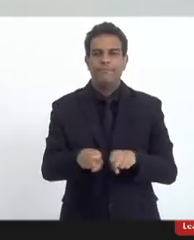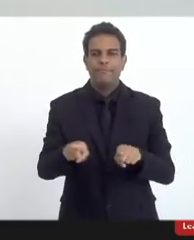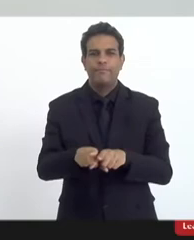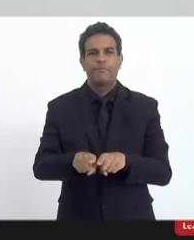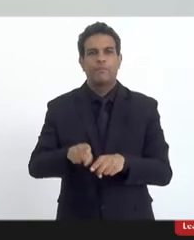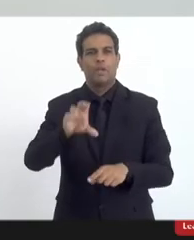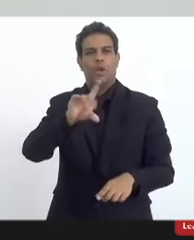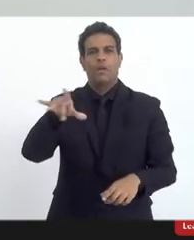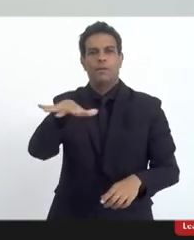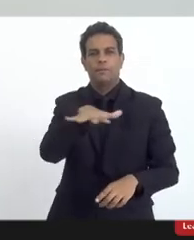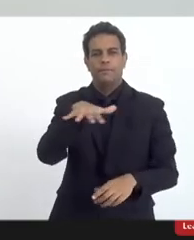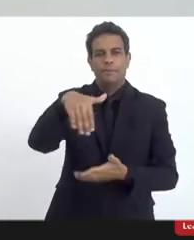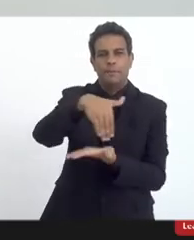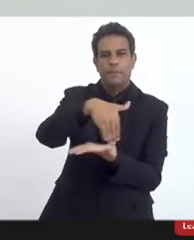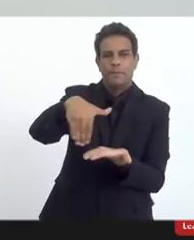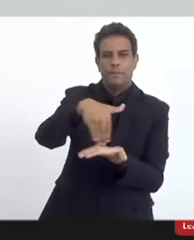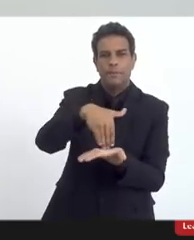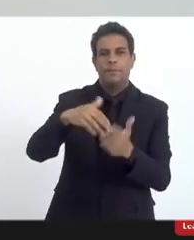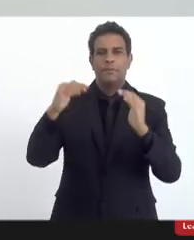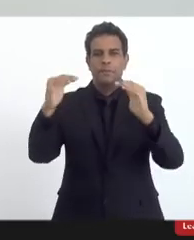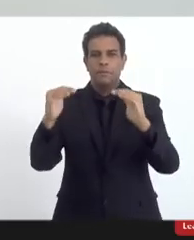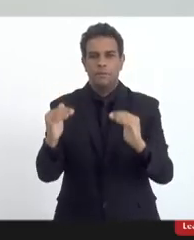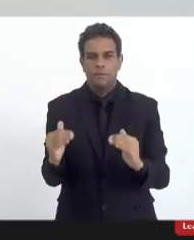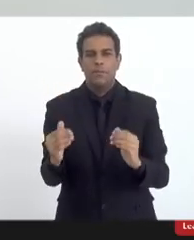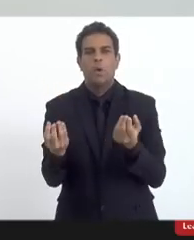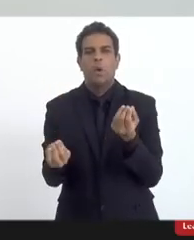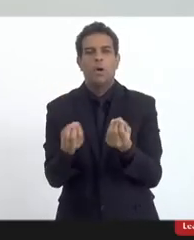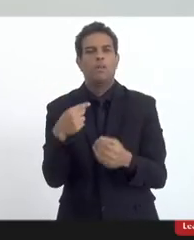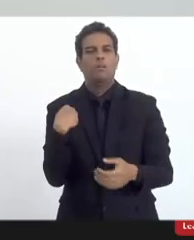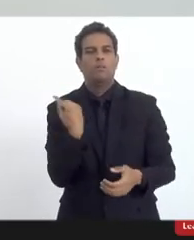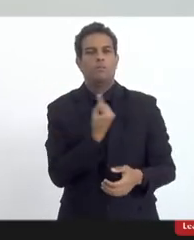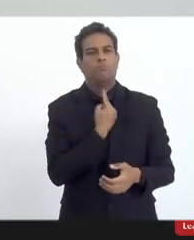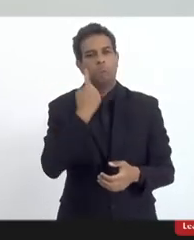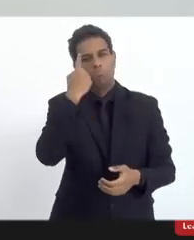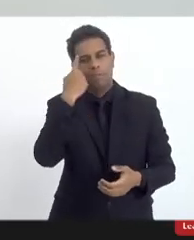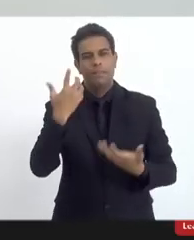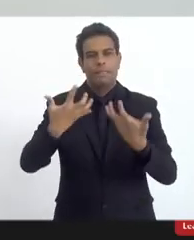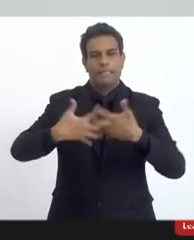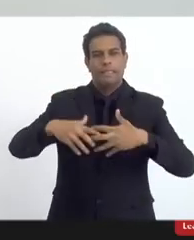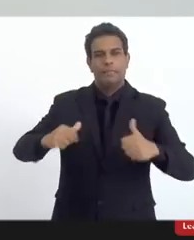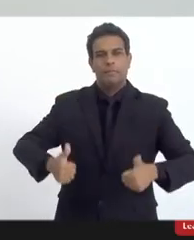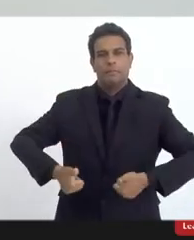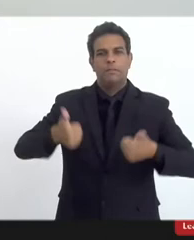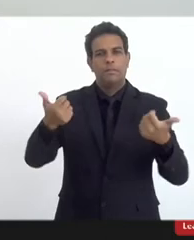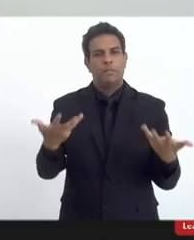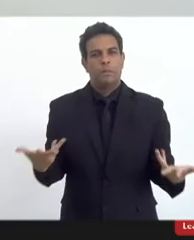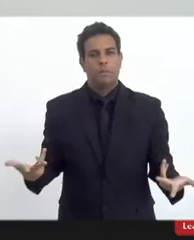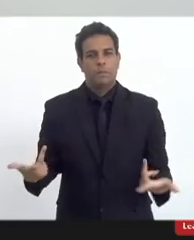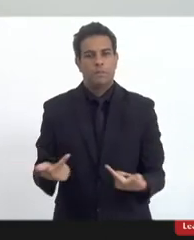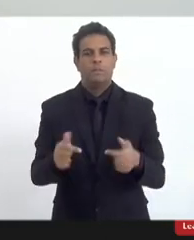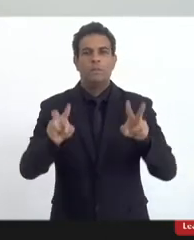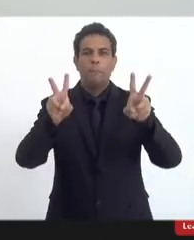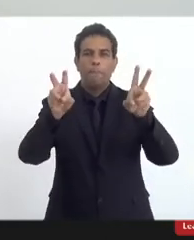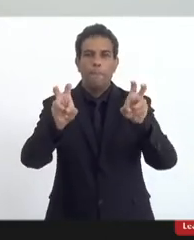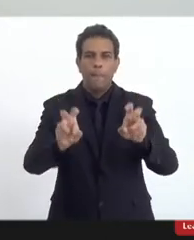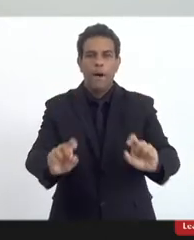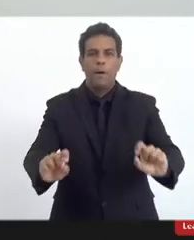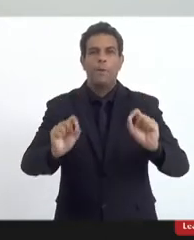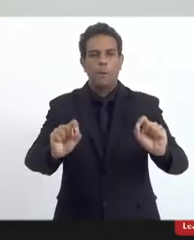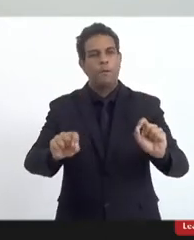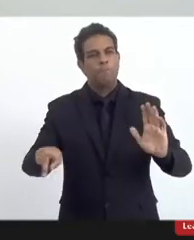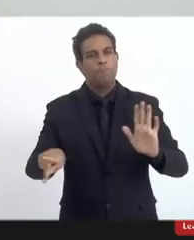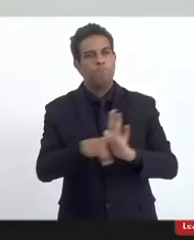ensino religioso, mas a Secretaria da Educação como um todo, de que forma a gente pode estar trabalhando melhor essa questão